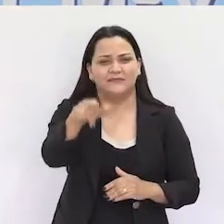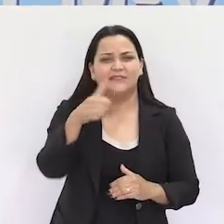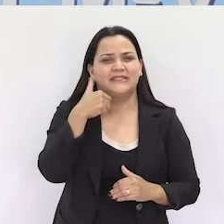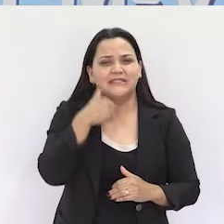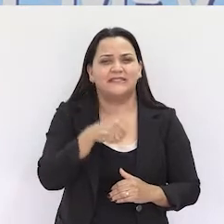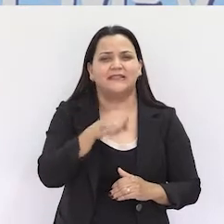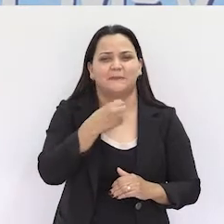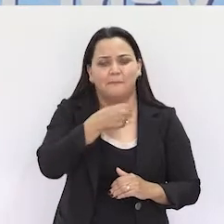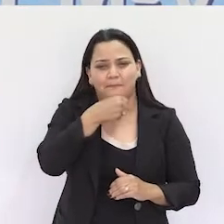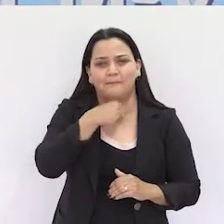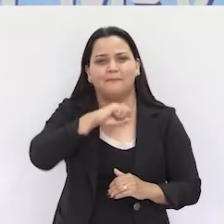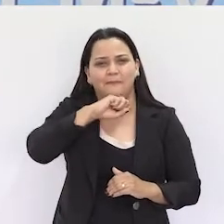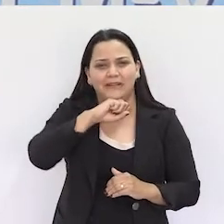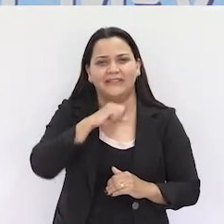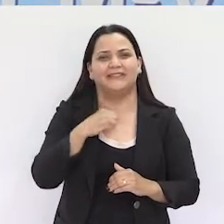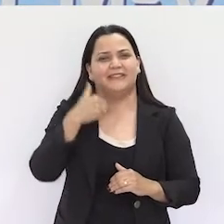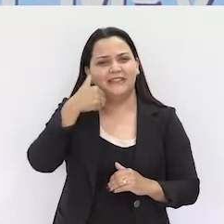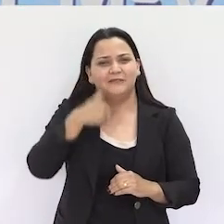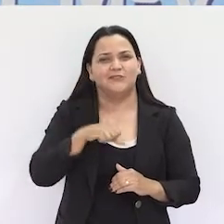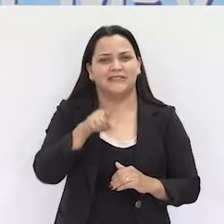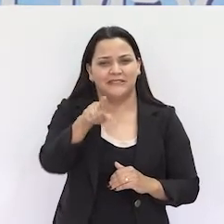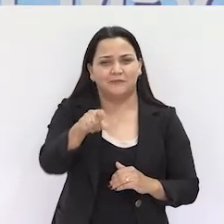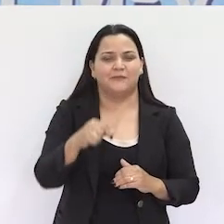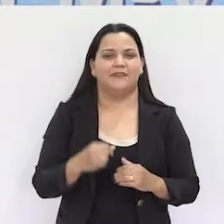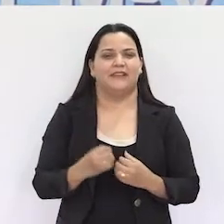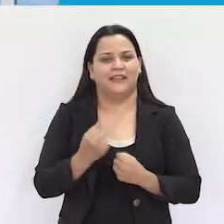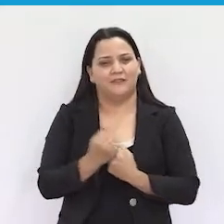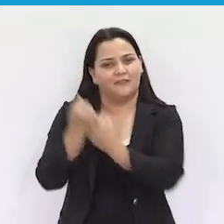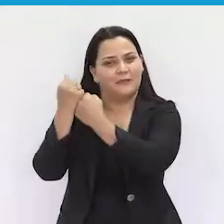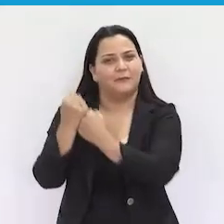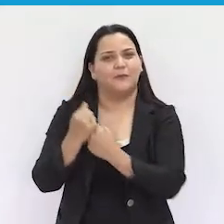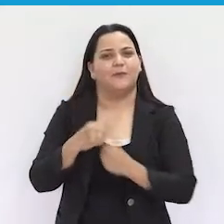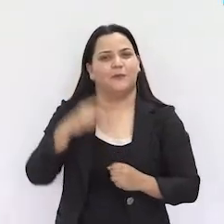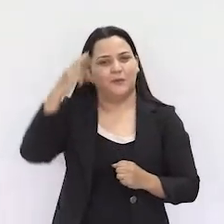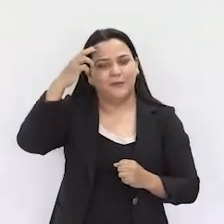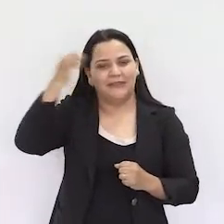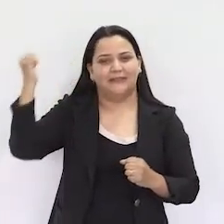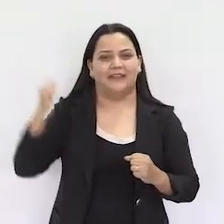mulher que já foi agredida, que nos apoiou que nos procurou e deu essa ideia para fazer esse projeto